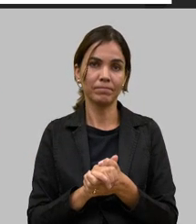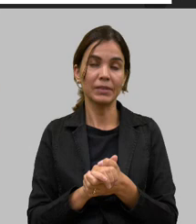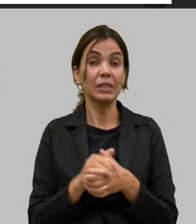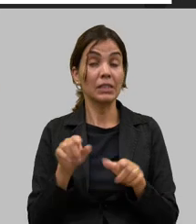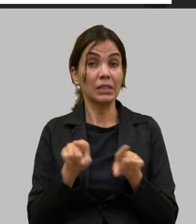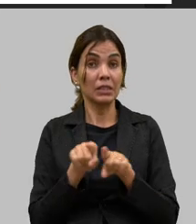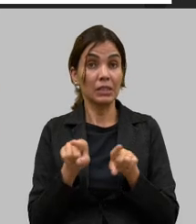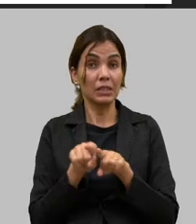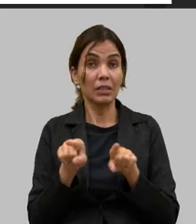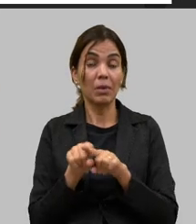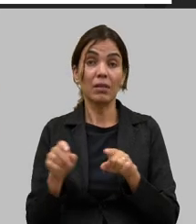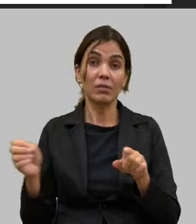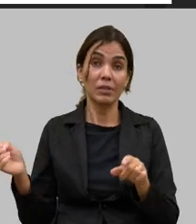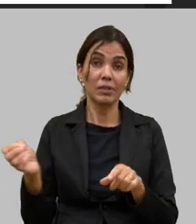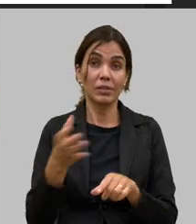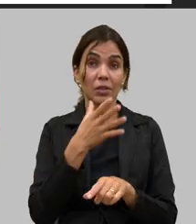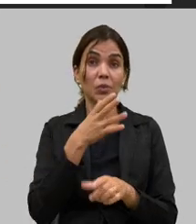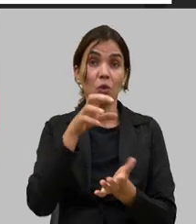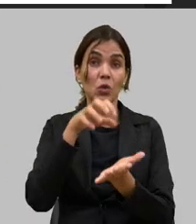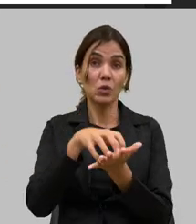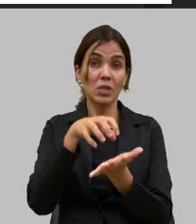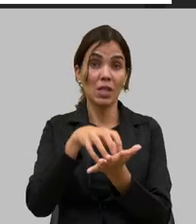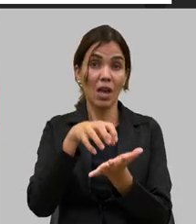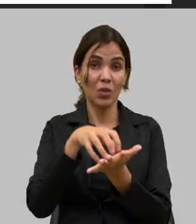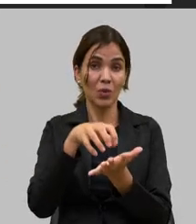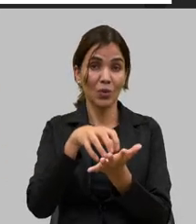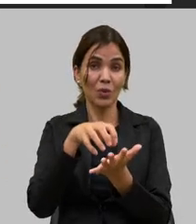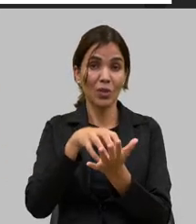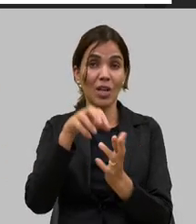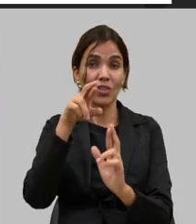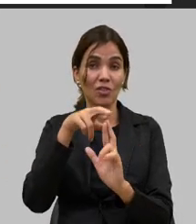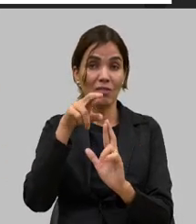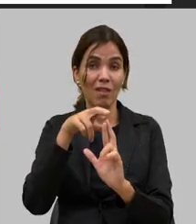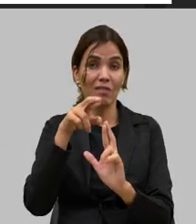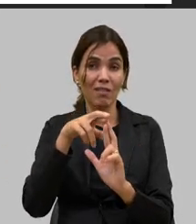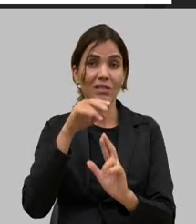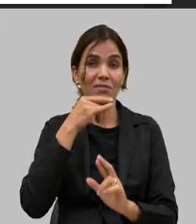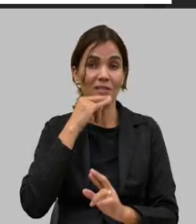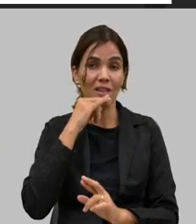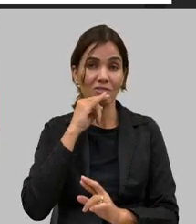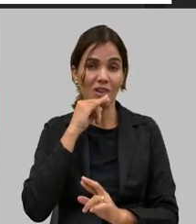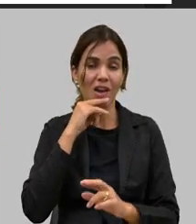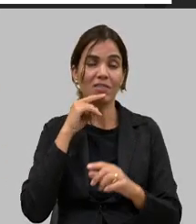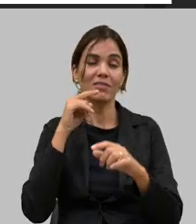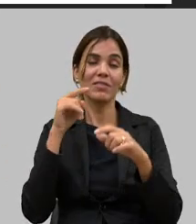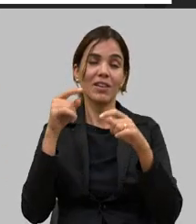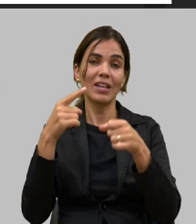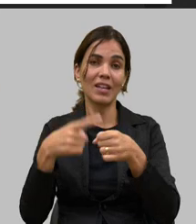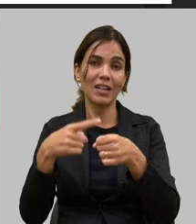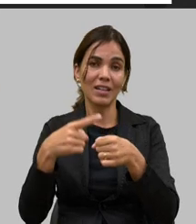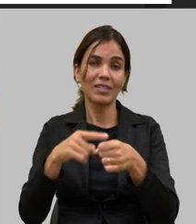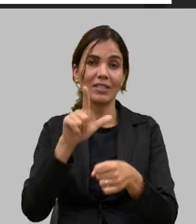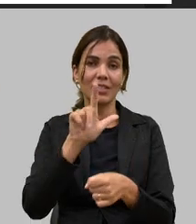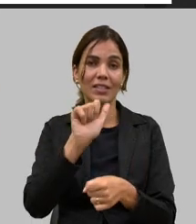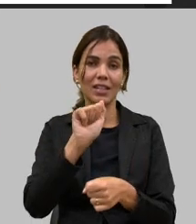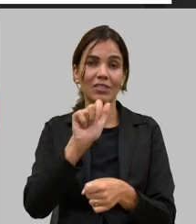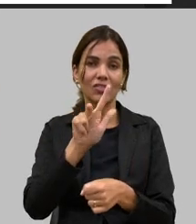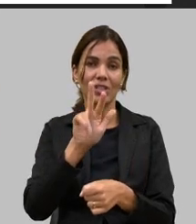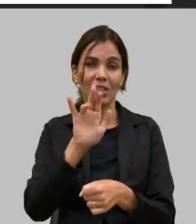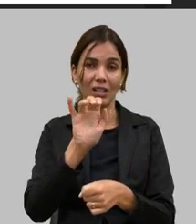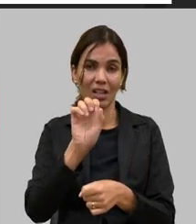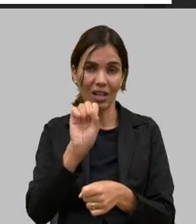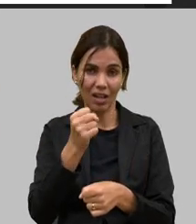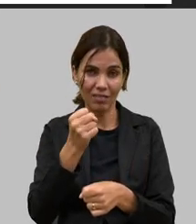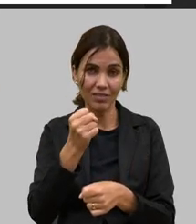inaugurado o Centro de Referência de Análise de Qualidade da Cachaça em Lavras foi 3,7 milhões em recursos da FAPEMIG que nós